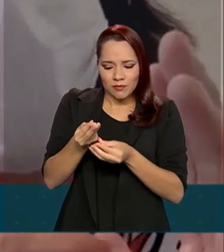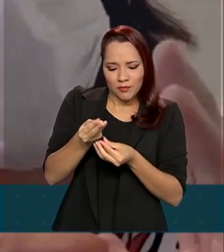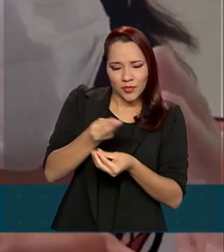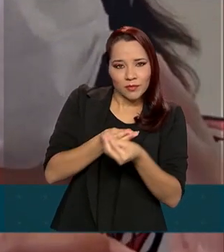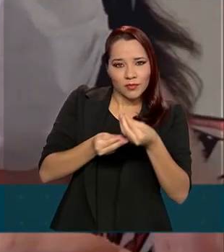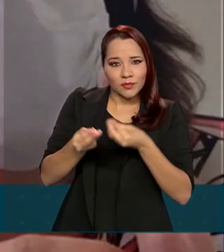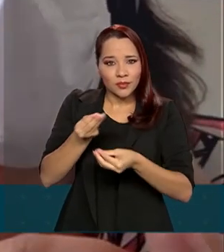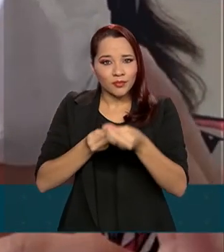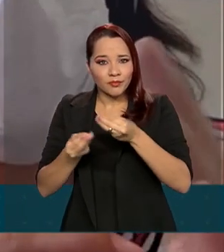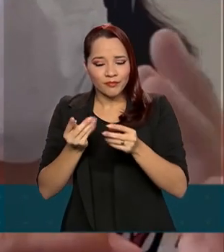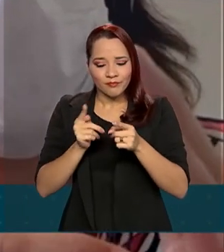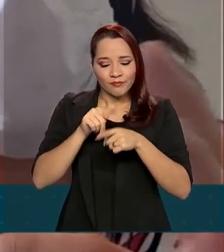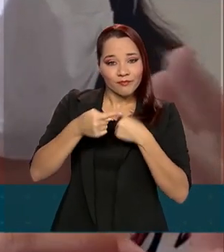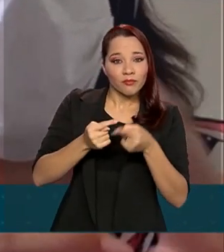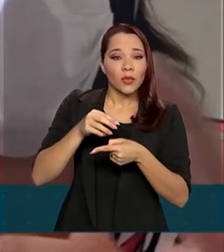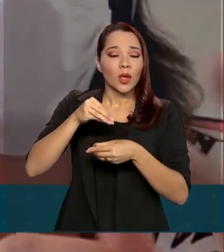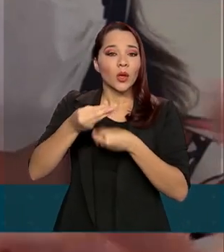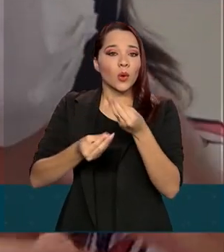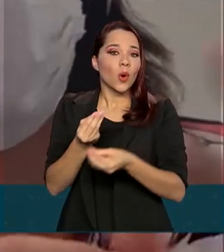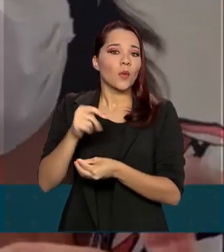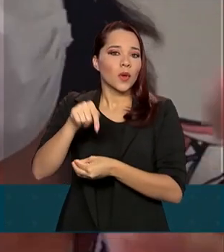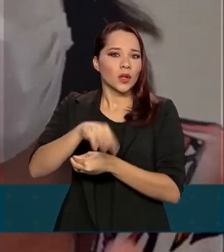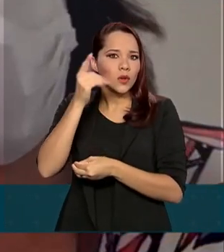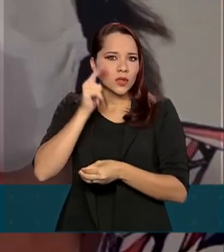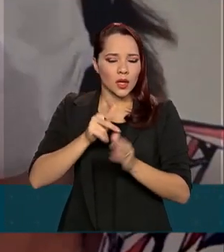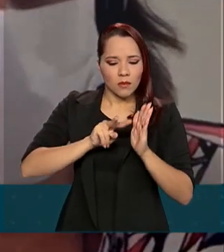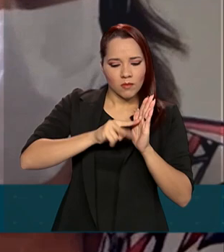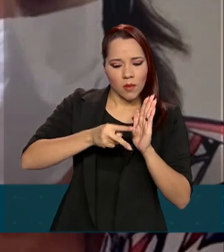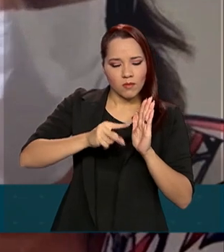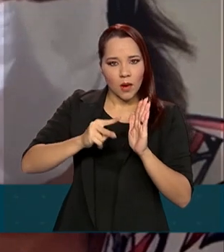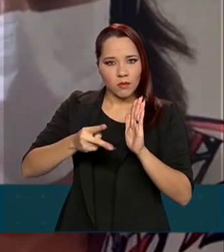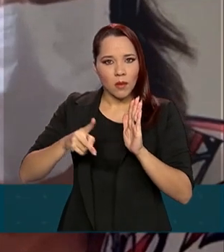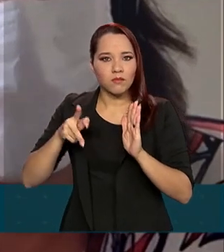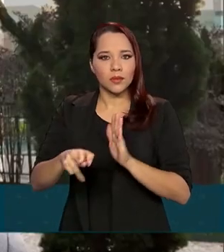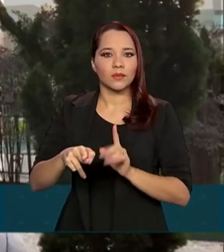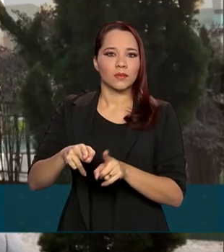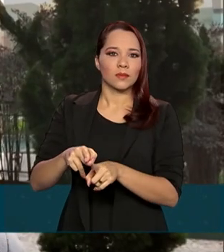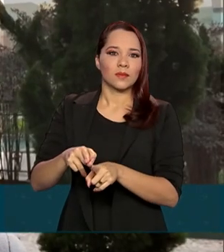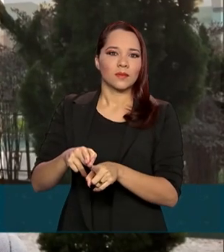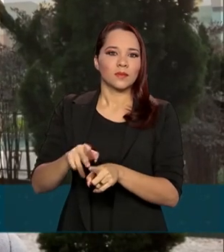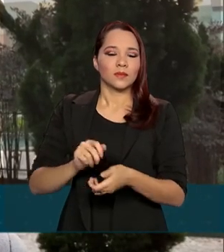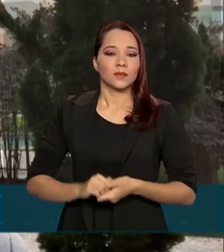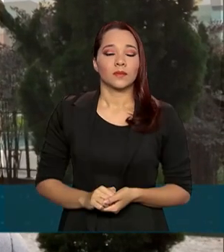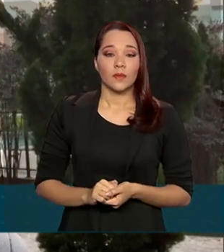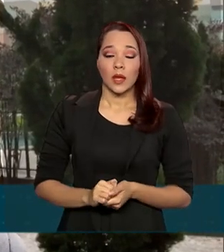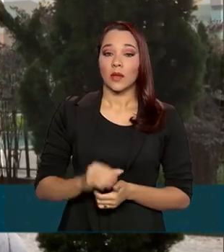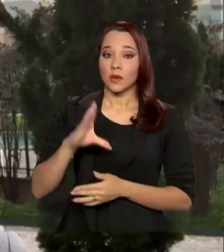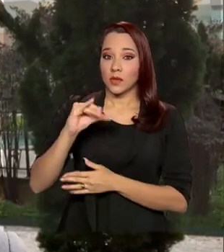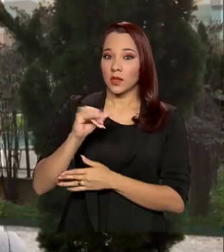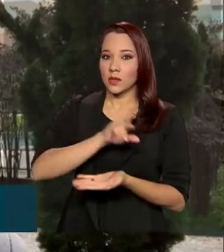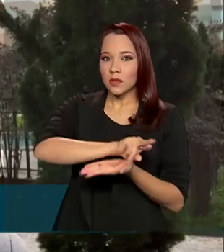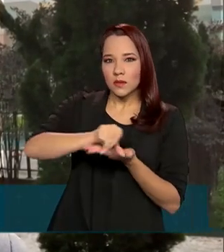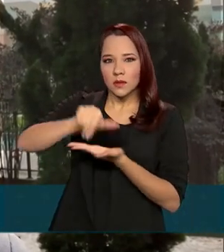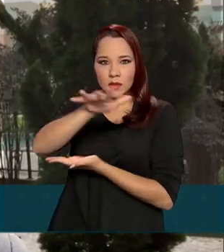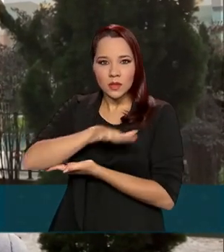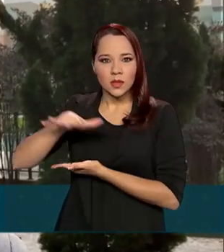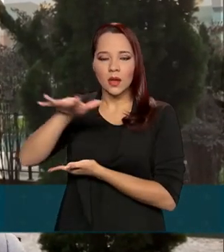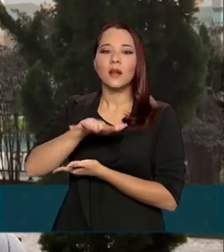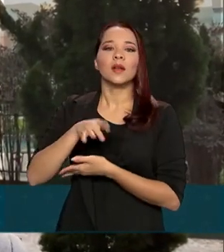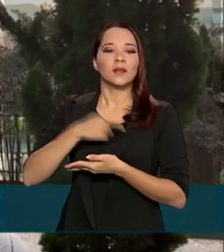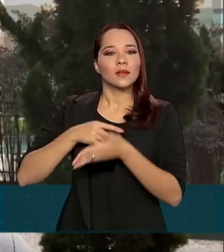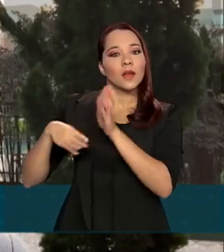essa proteína e como que eles podem bloquear a ação dessa proteína. Cientistas de diversos países estão